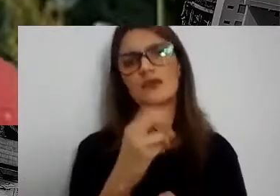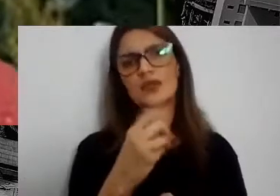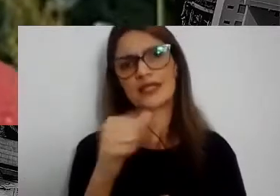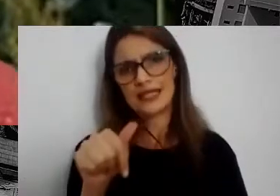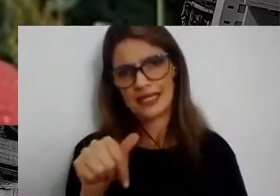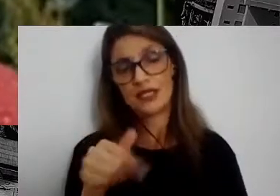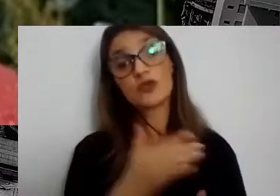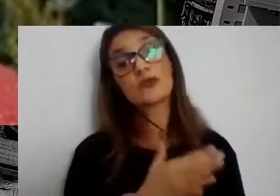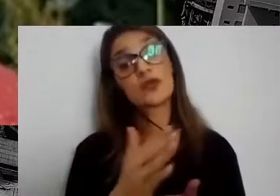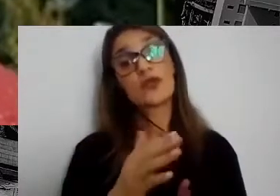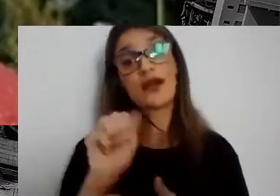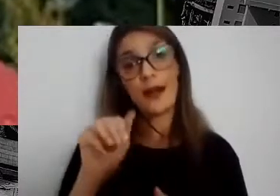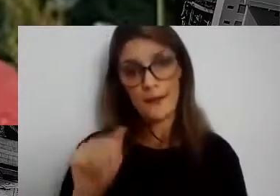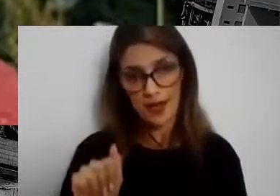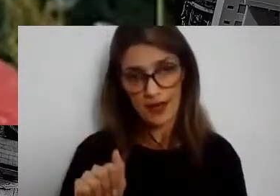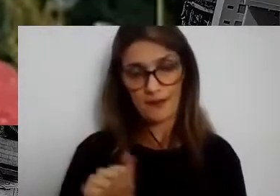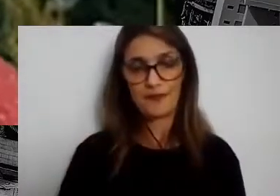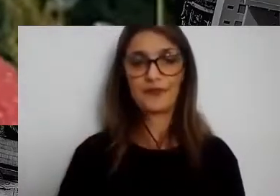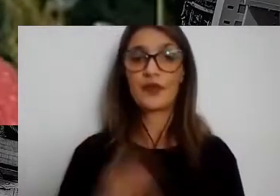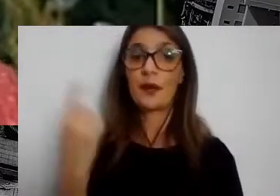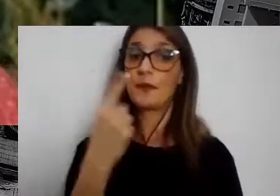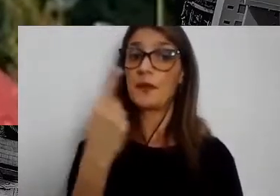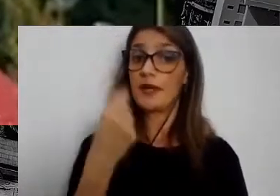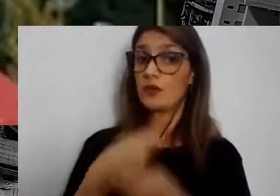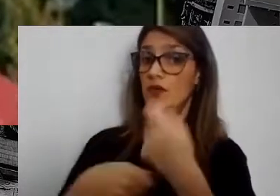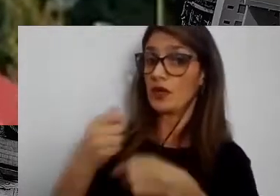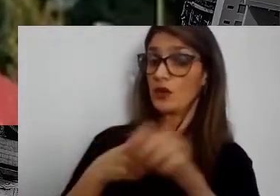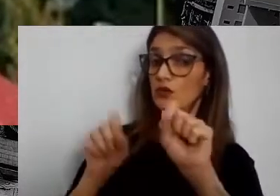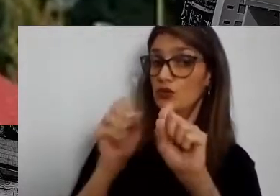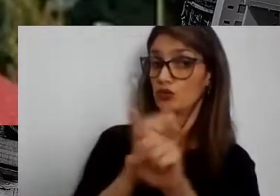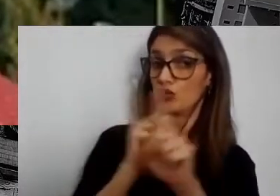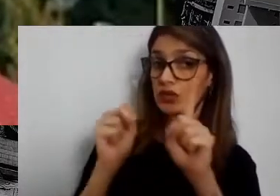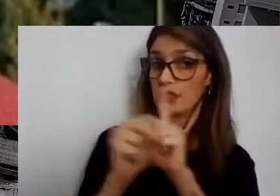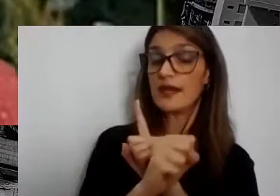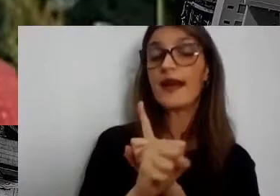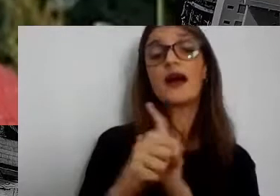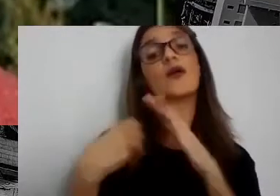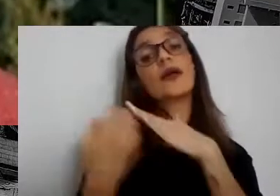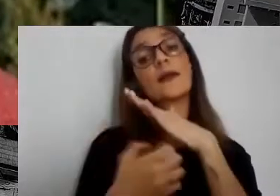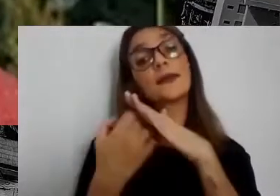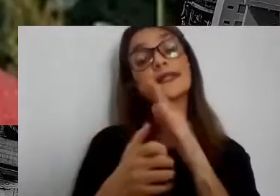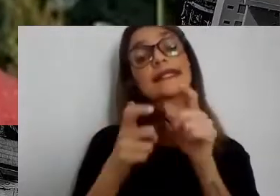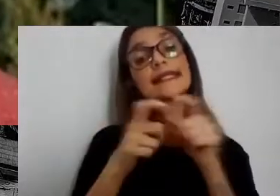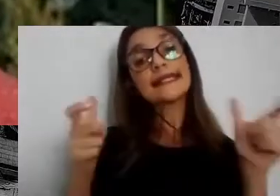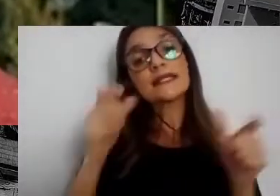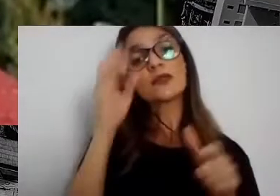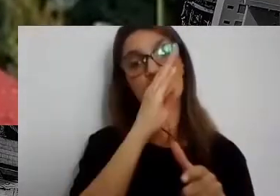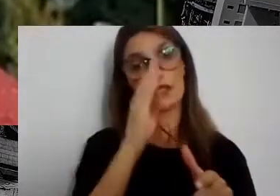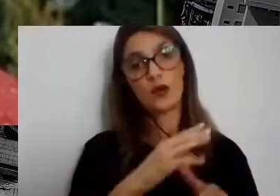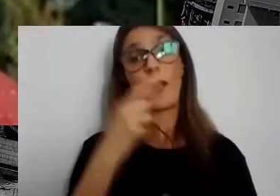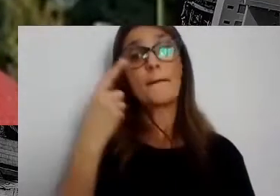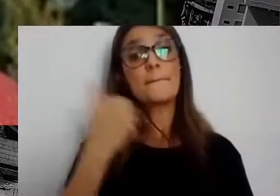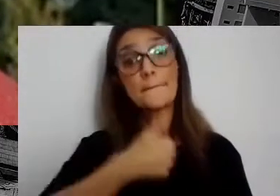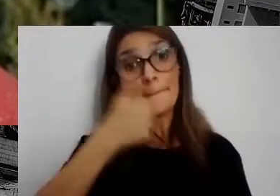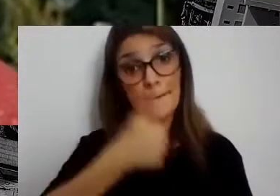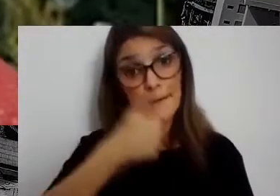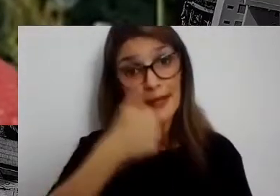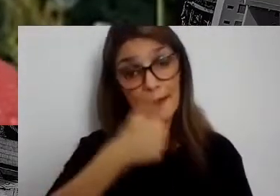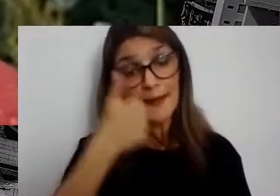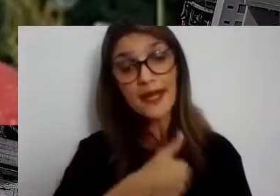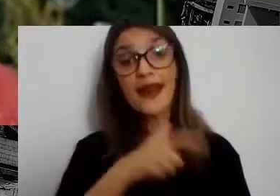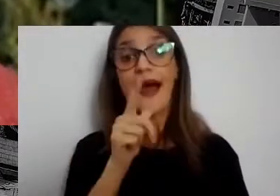A AMA é o primeiro negócio social de uma grande empresa no Brasil e foi também a primeira água mineral da AMBEC.